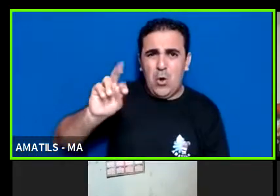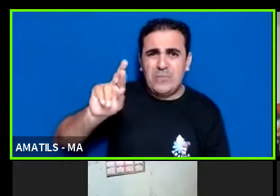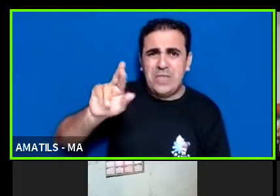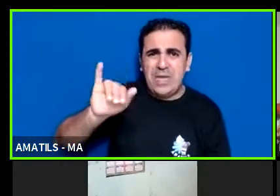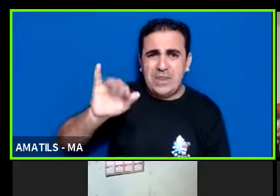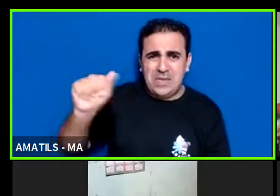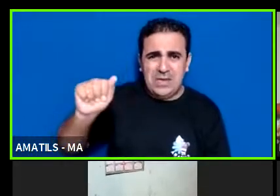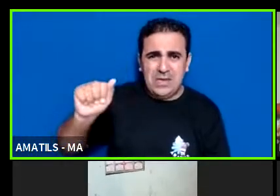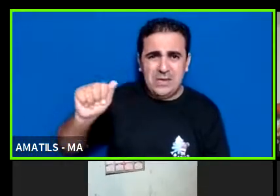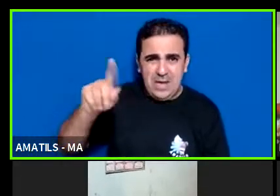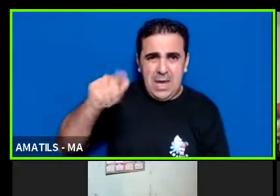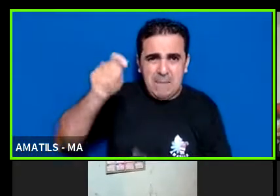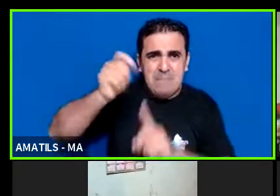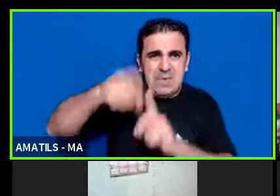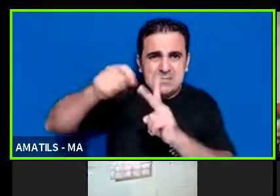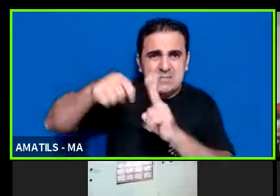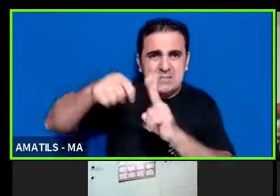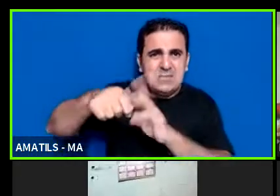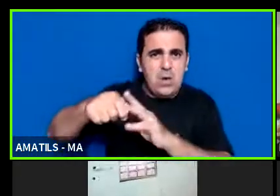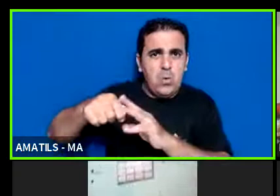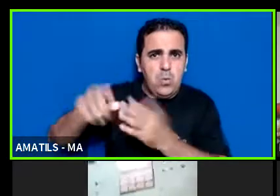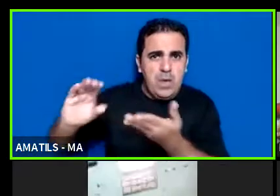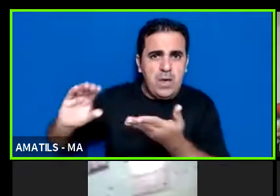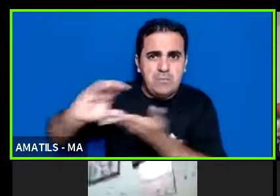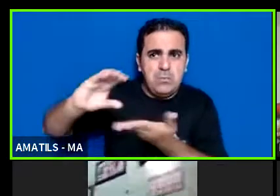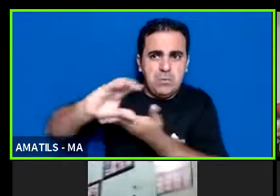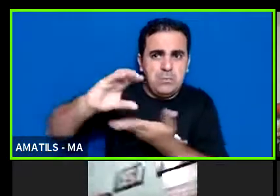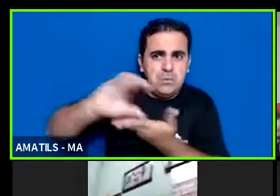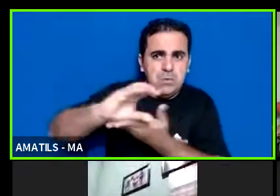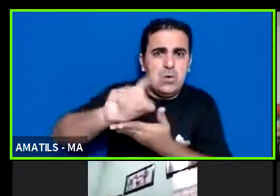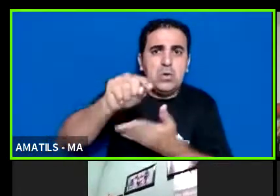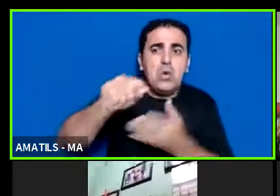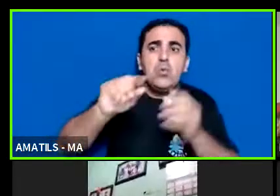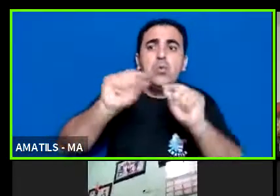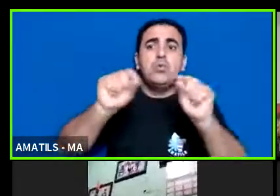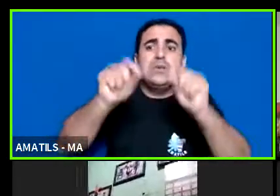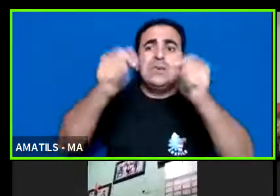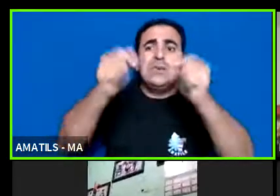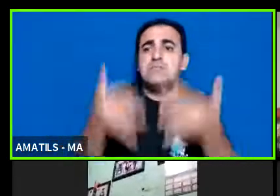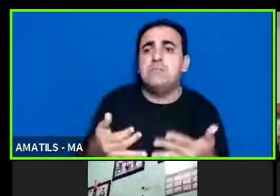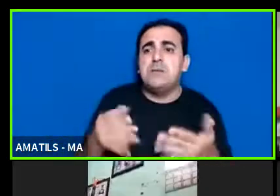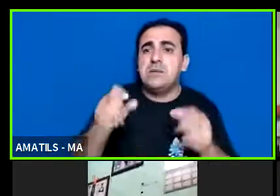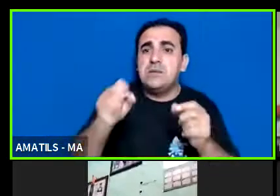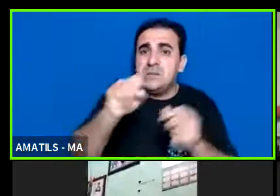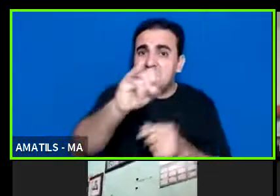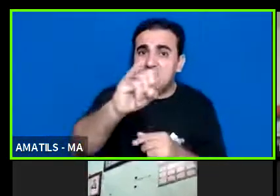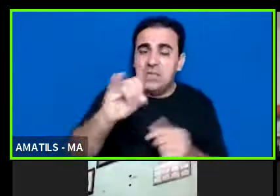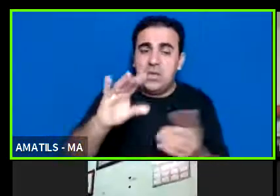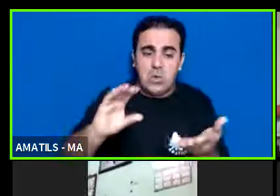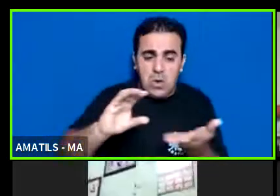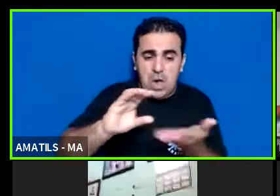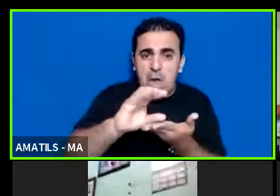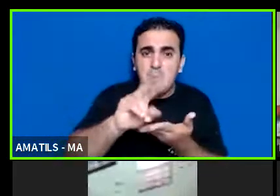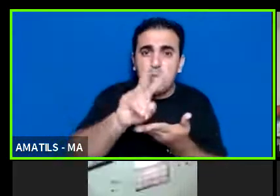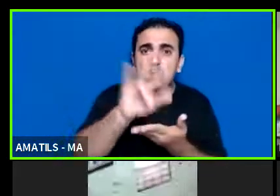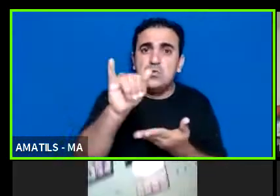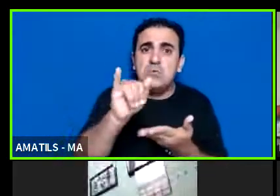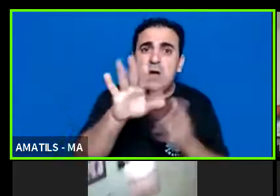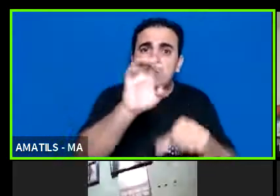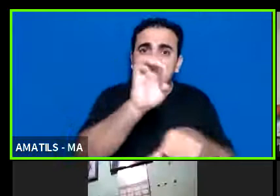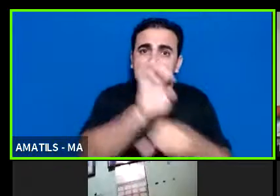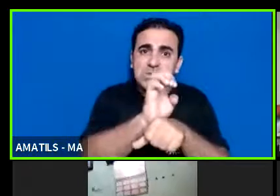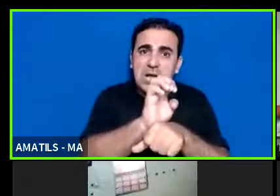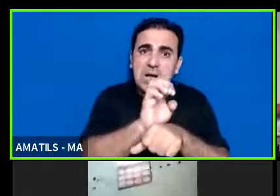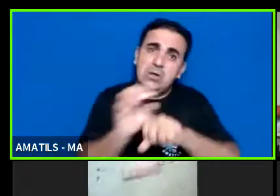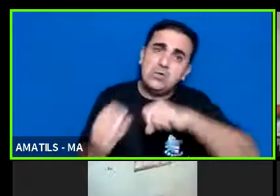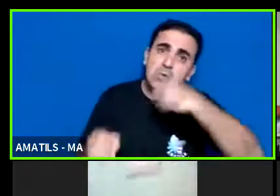outra coisa então o que define aí o que tu está falando é como esse recurso vai ser destinado no estado quando chega